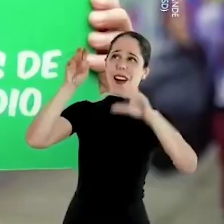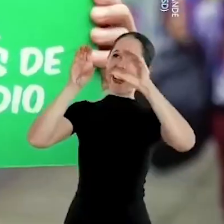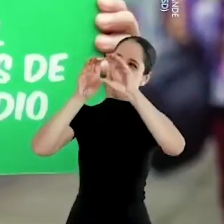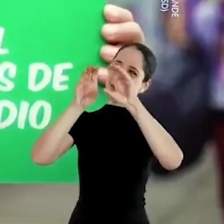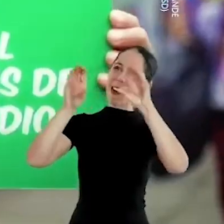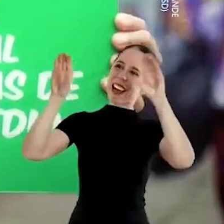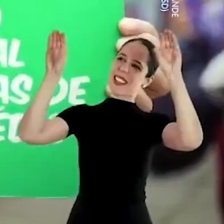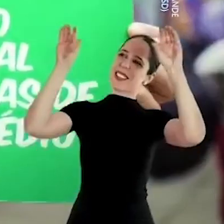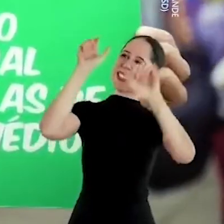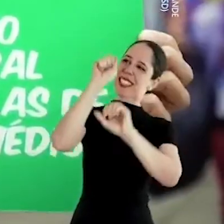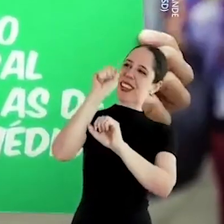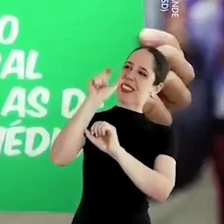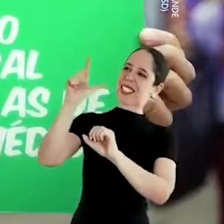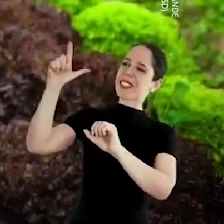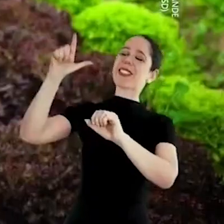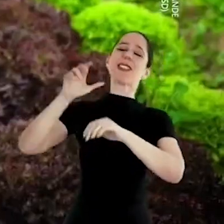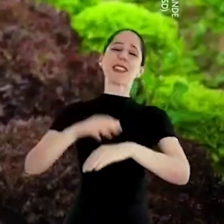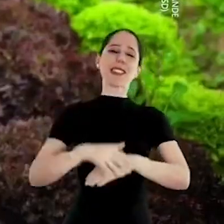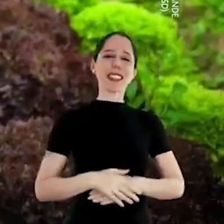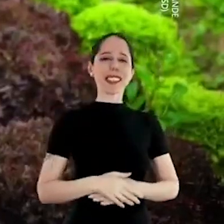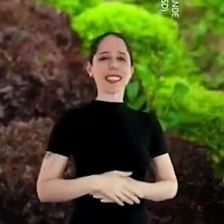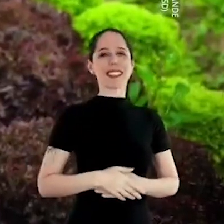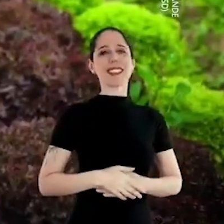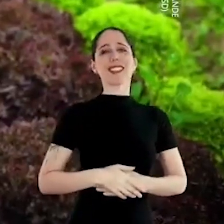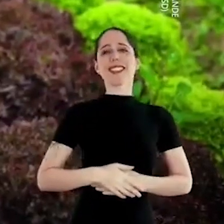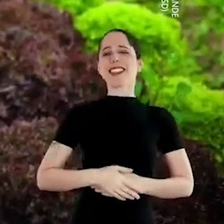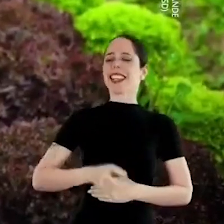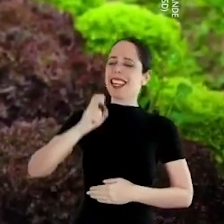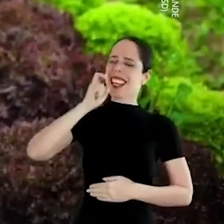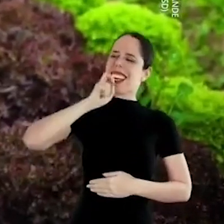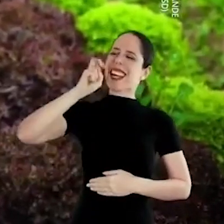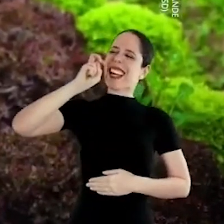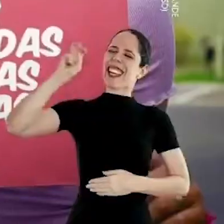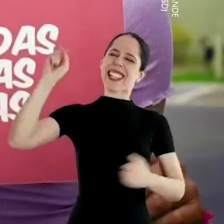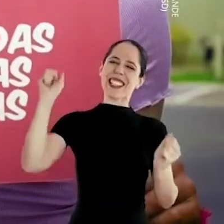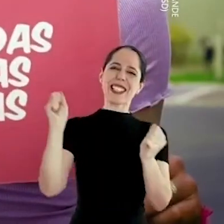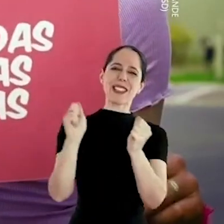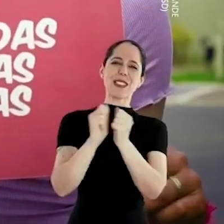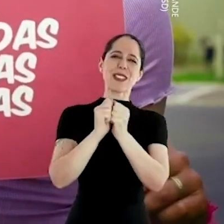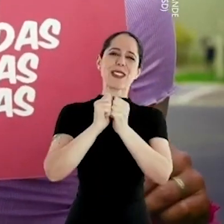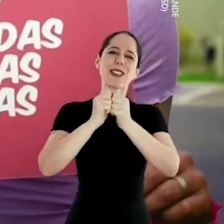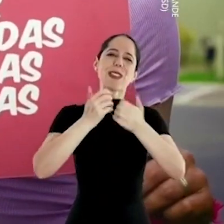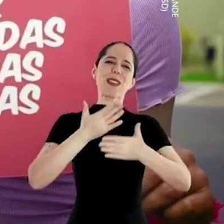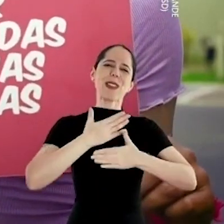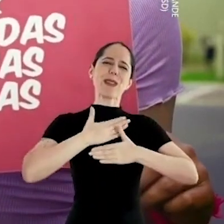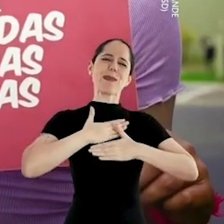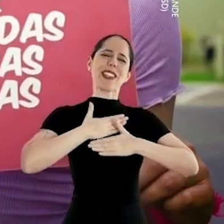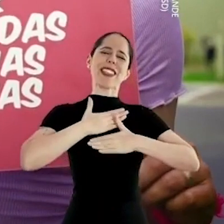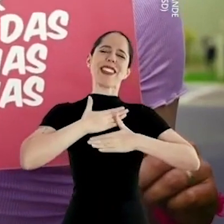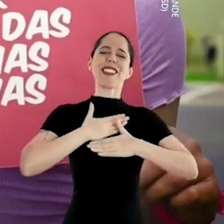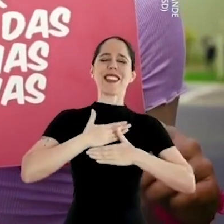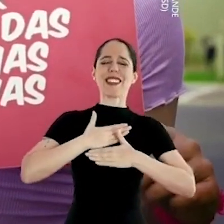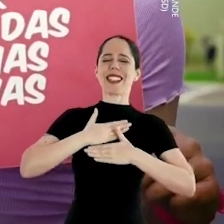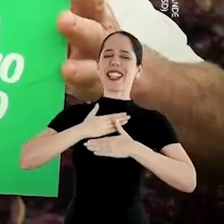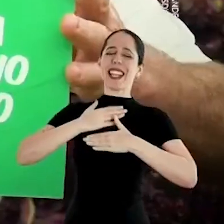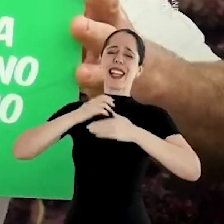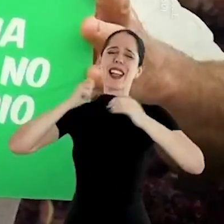olha para o céu azul, e grita junto comigo,